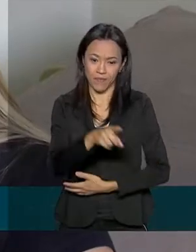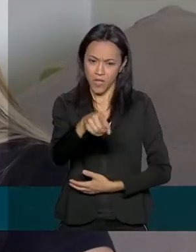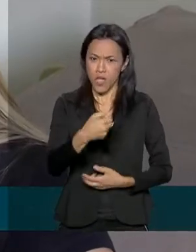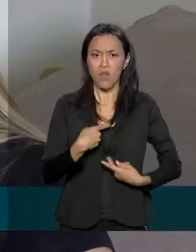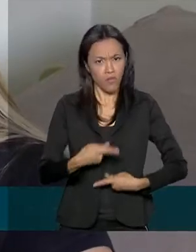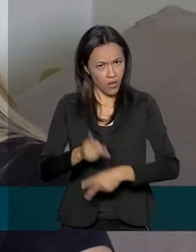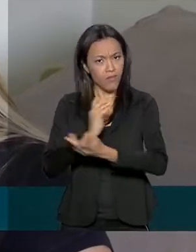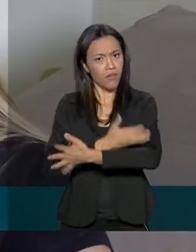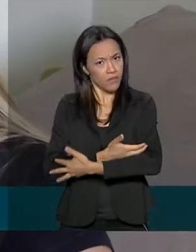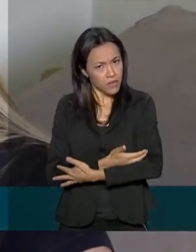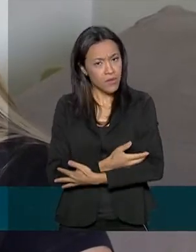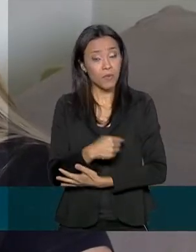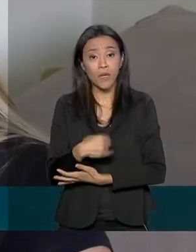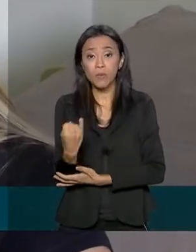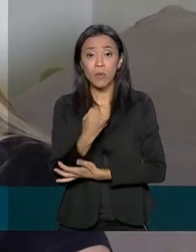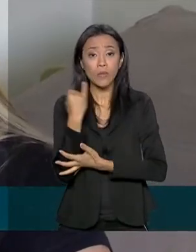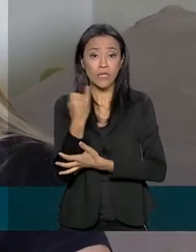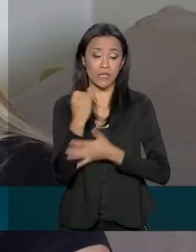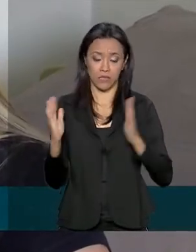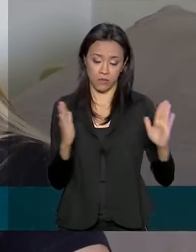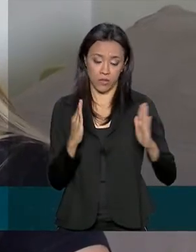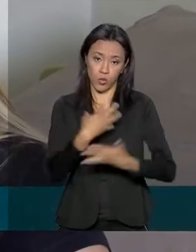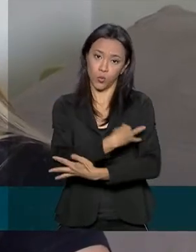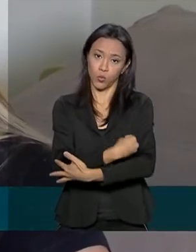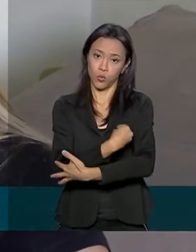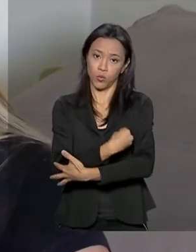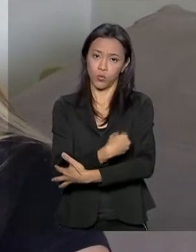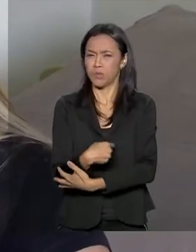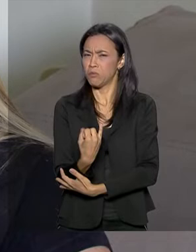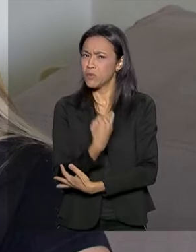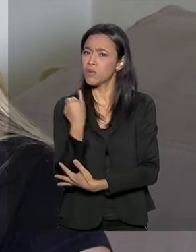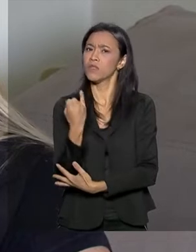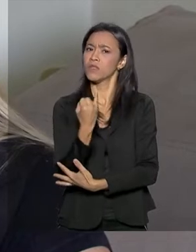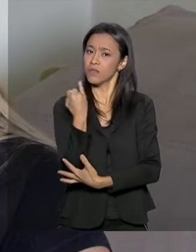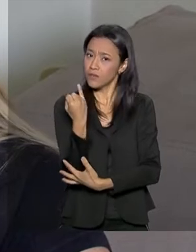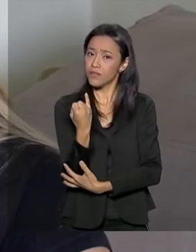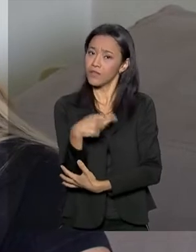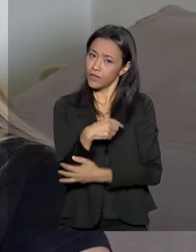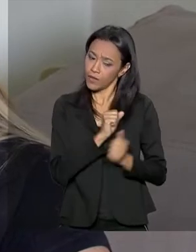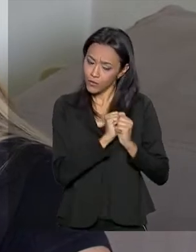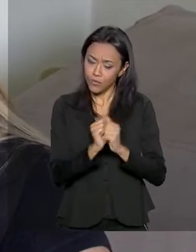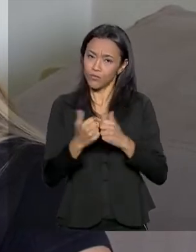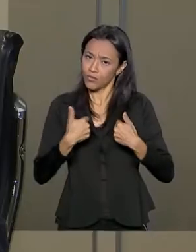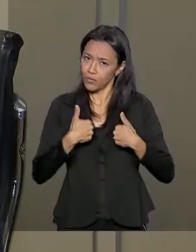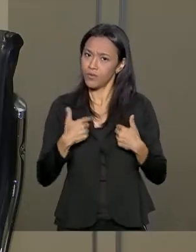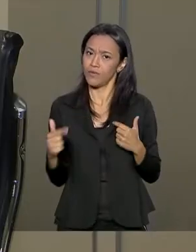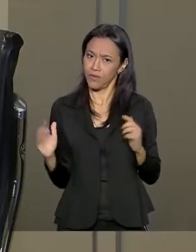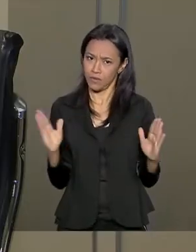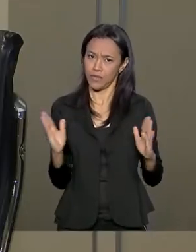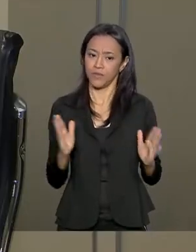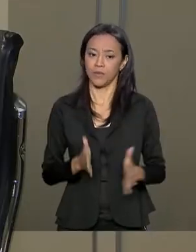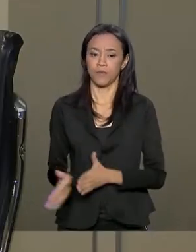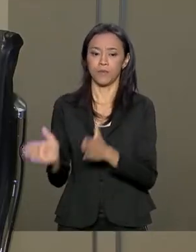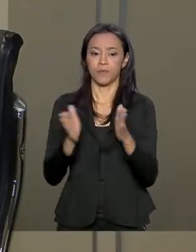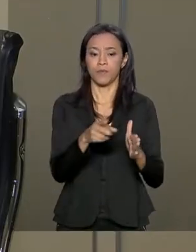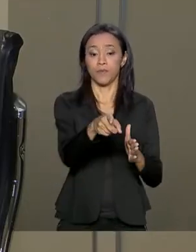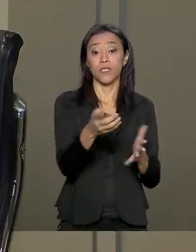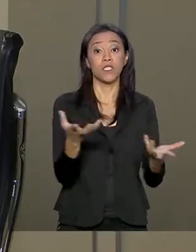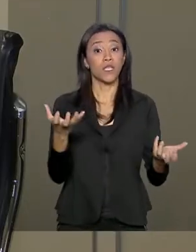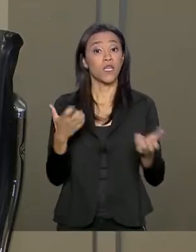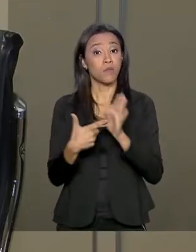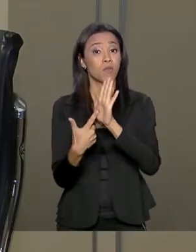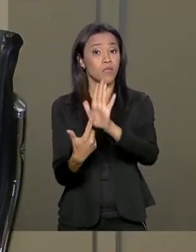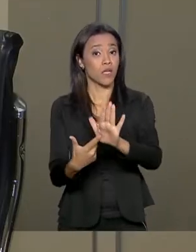importante, com certeza, essa fase da amamentação e dele estar junto comigo nesse período. A gente quer mostrar